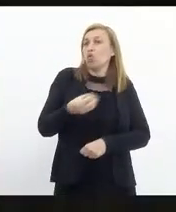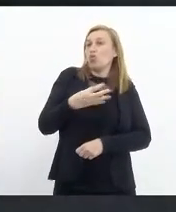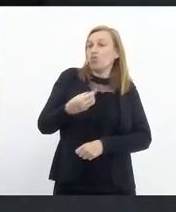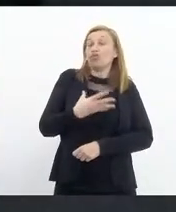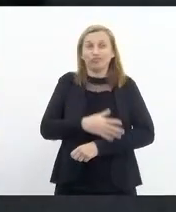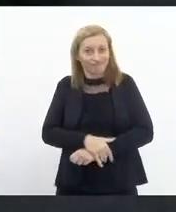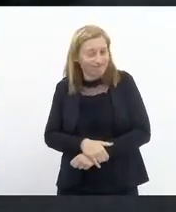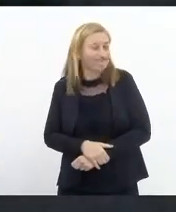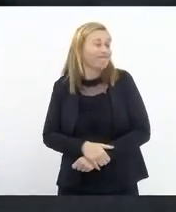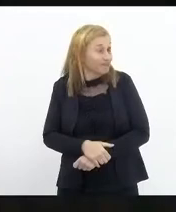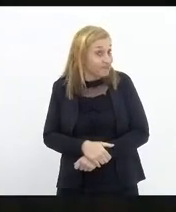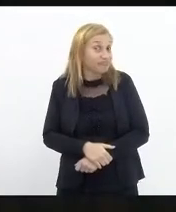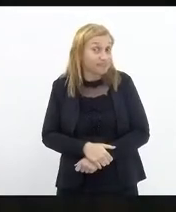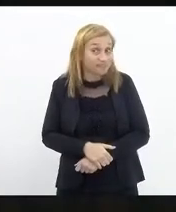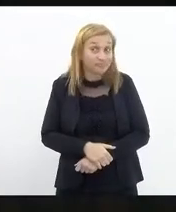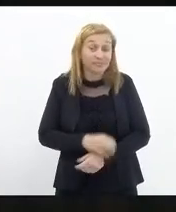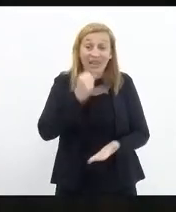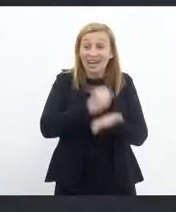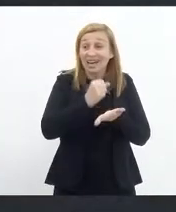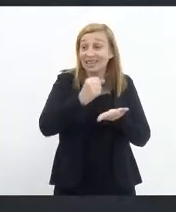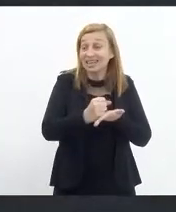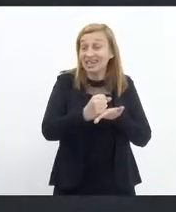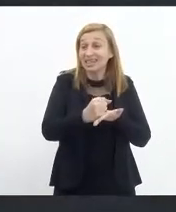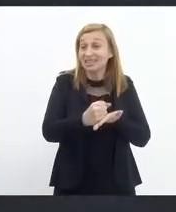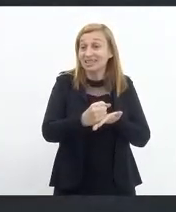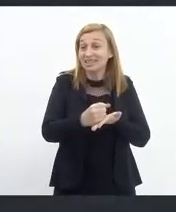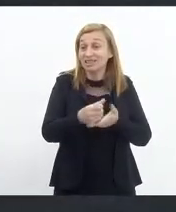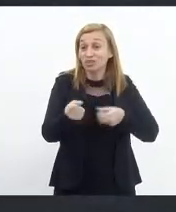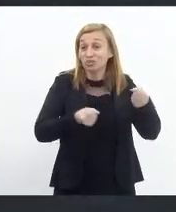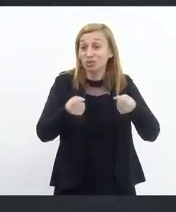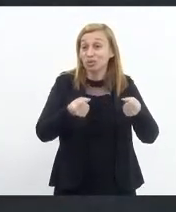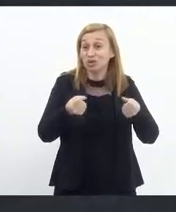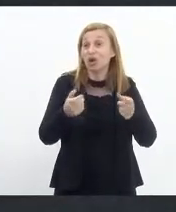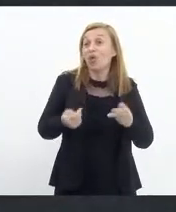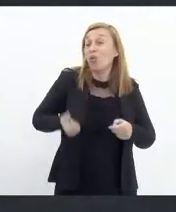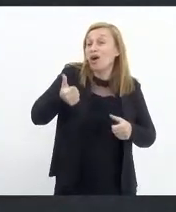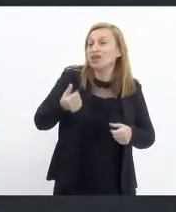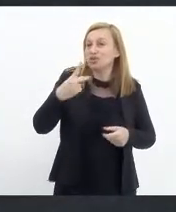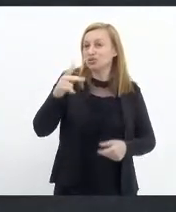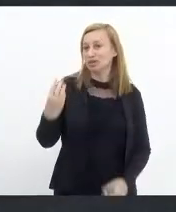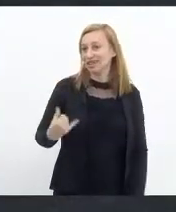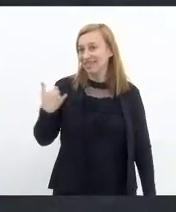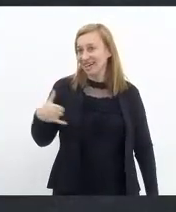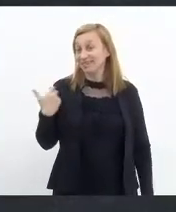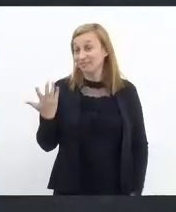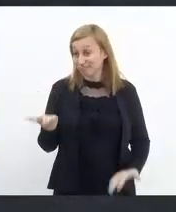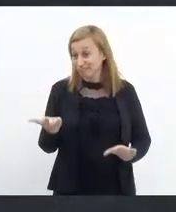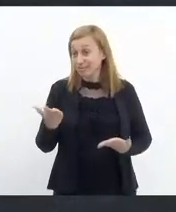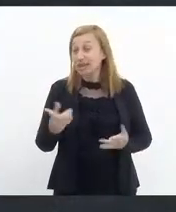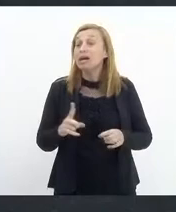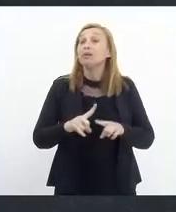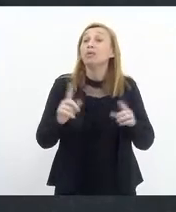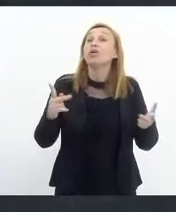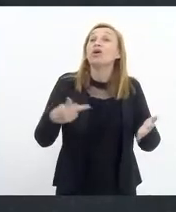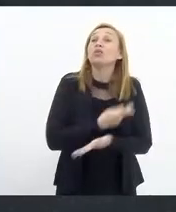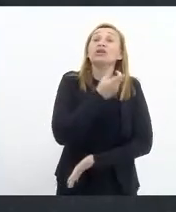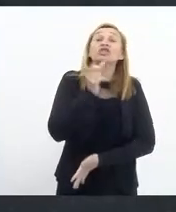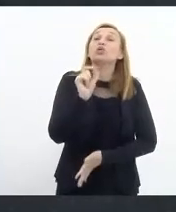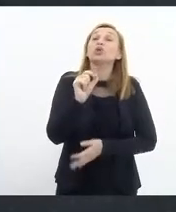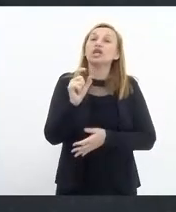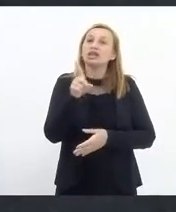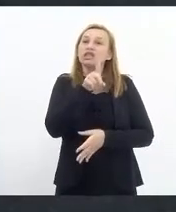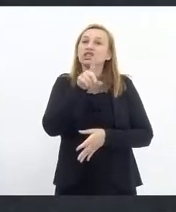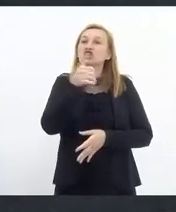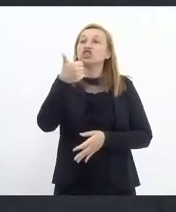Novinho. Pode tirar carteira de motorista. É quase da sua idade. Quase da sua idade. Mas o que aconteceu nesses